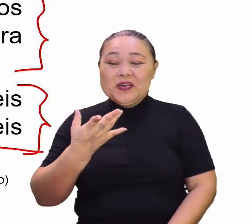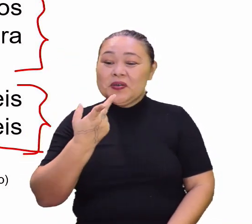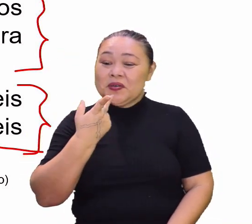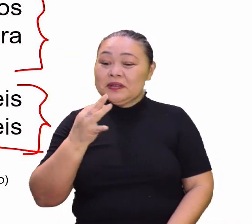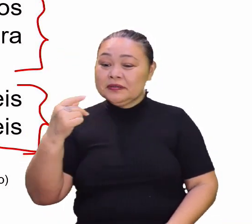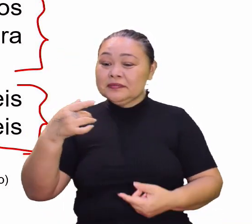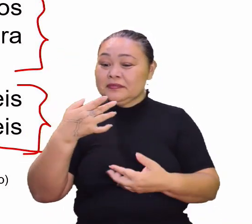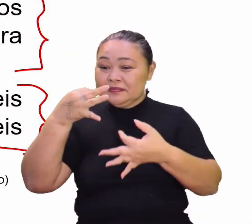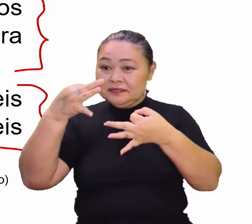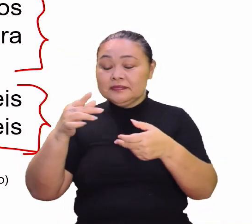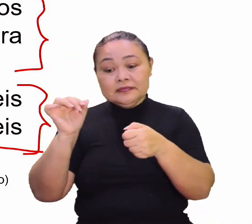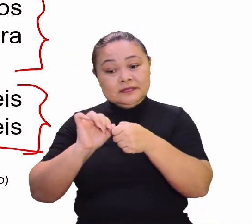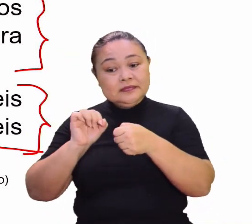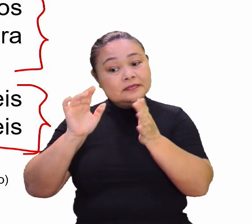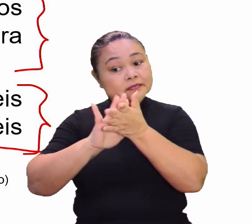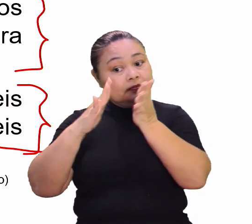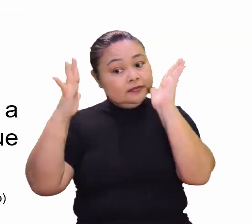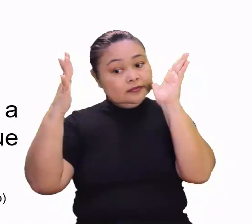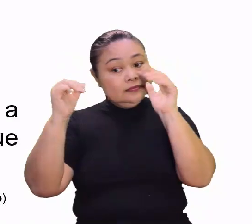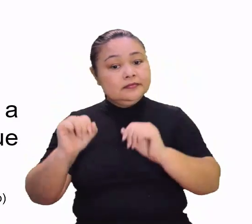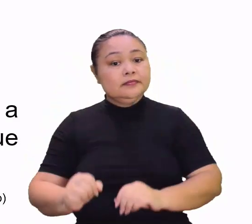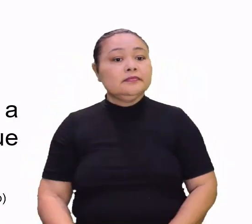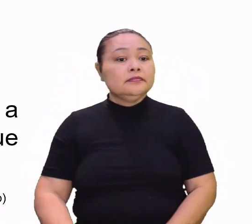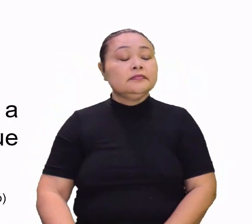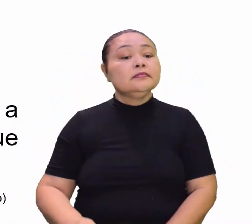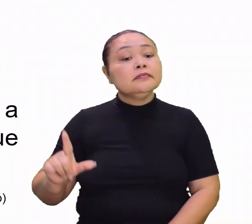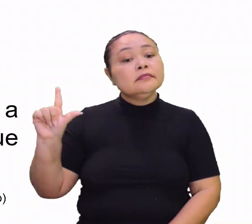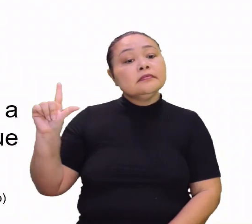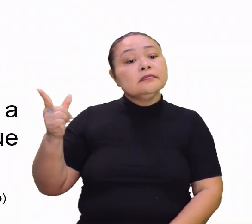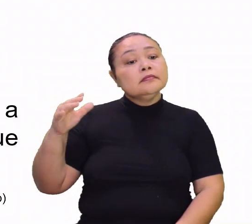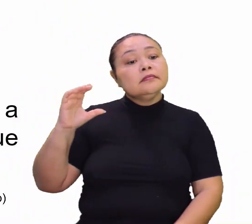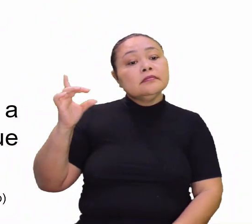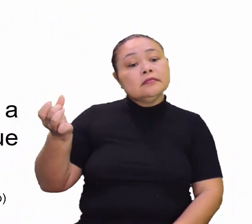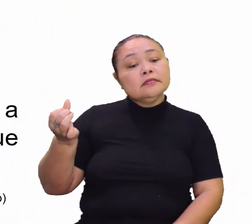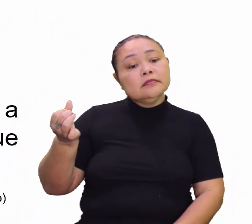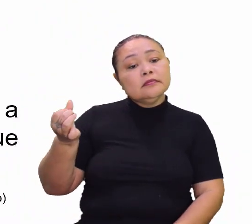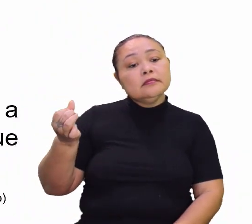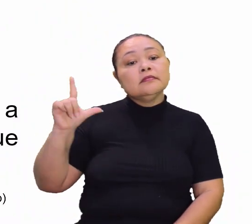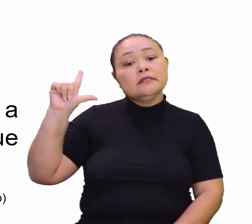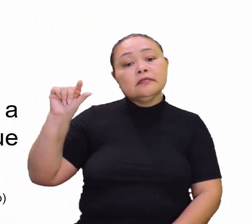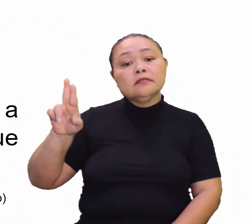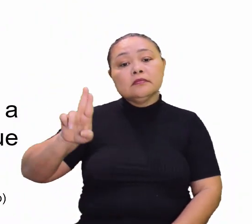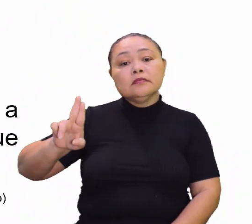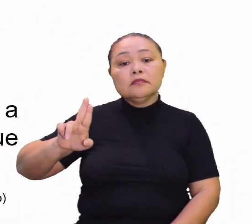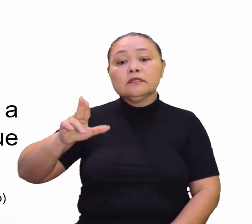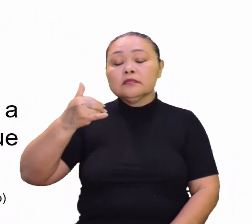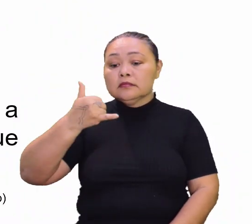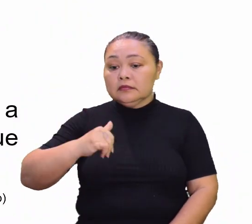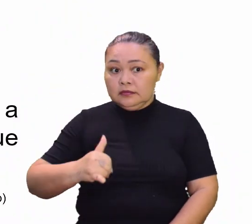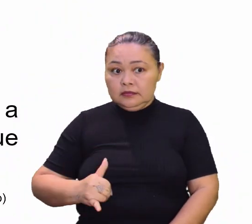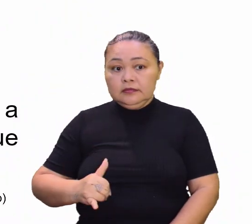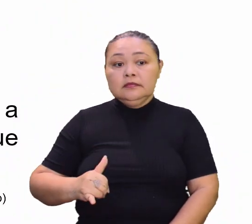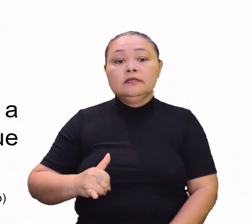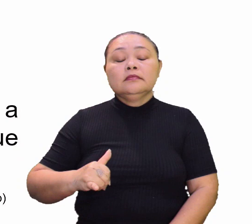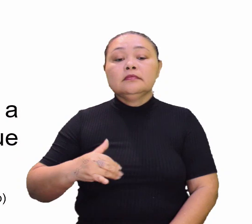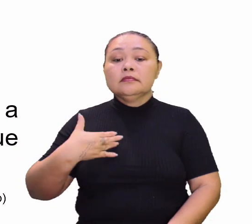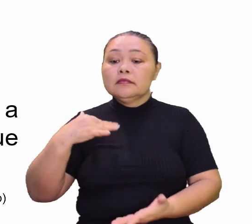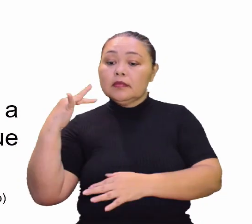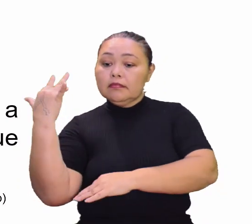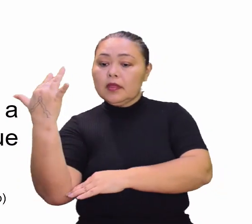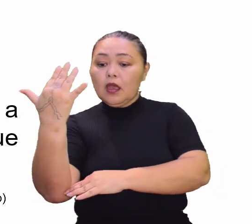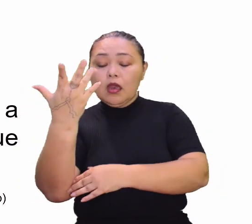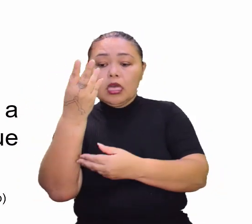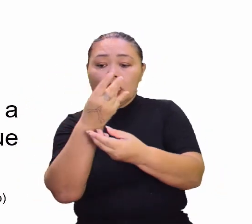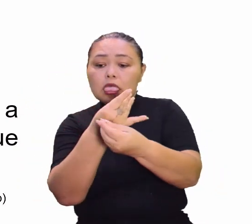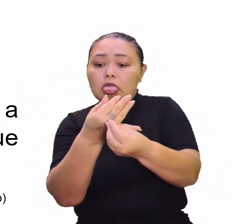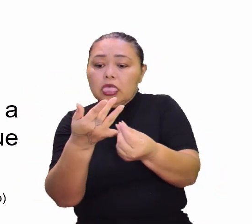falando tudo o tem que ser feito mesmo. Parabéns. Vamos lá. Continuando. Seis. Redução do uso de fonte de energia que agridem o